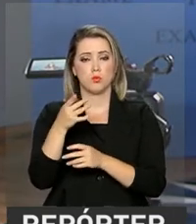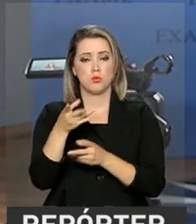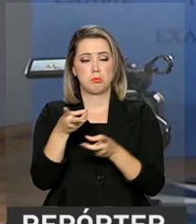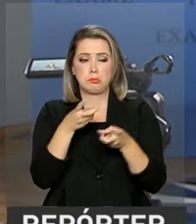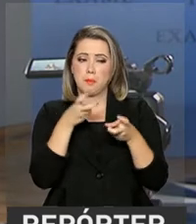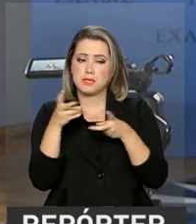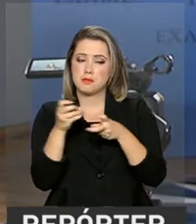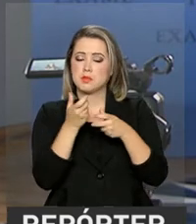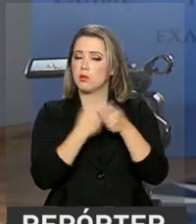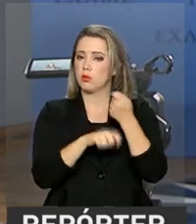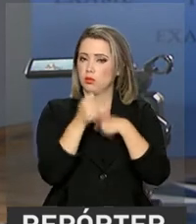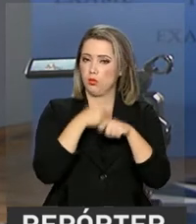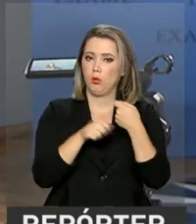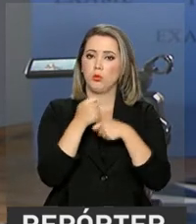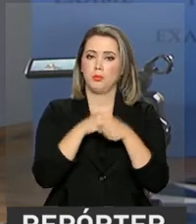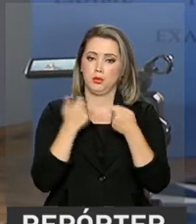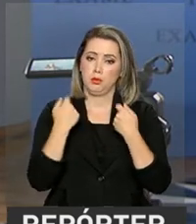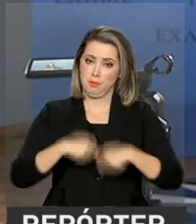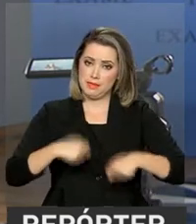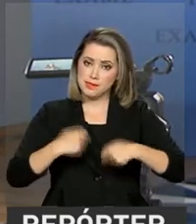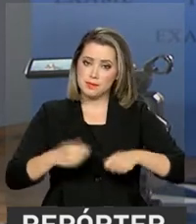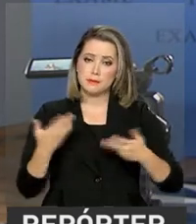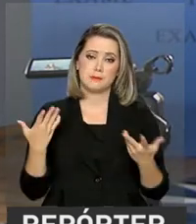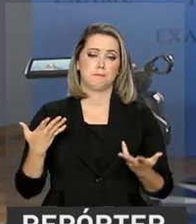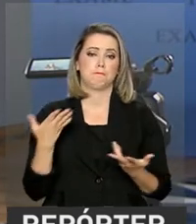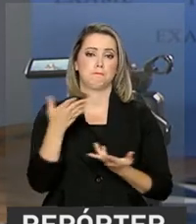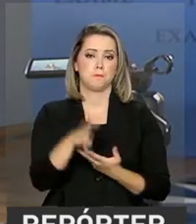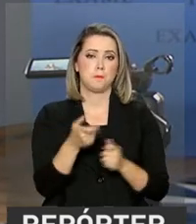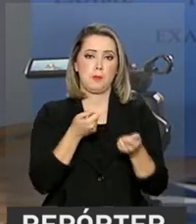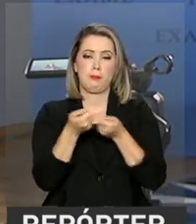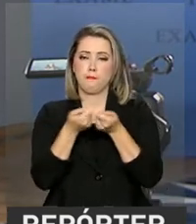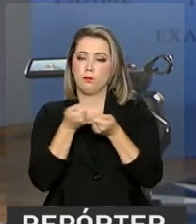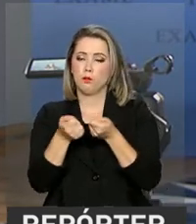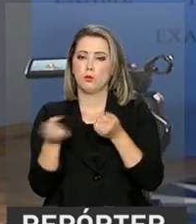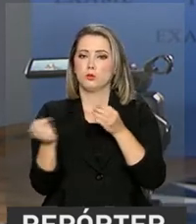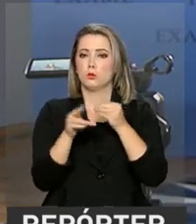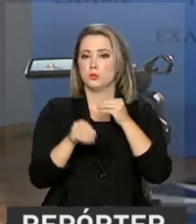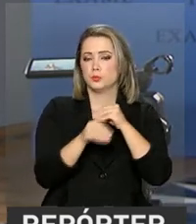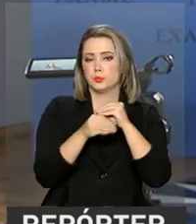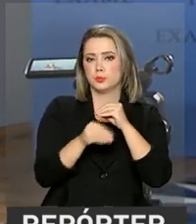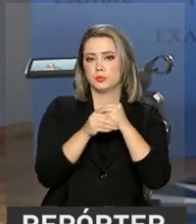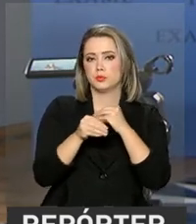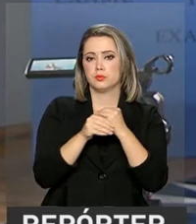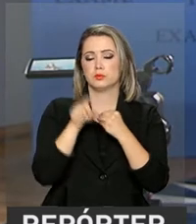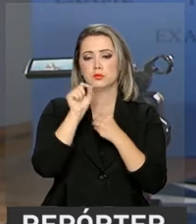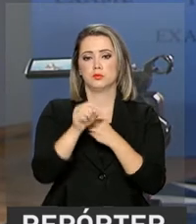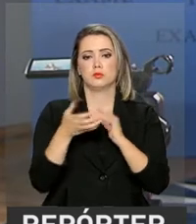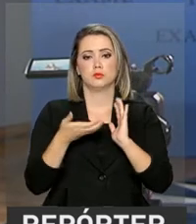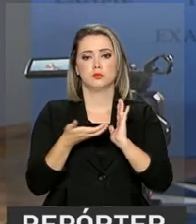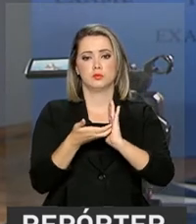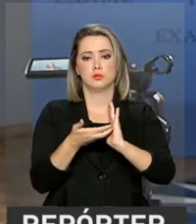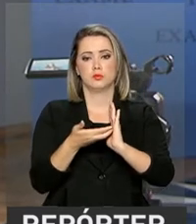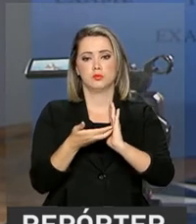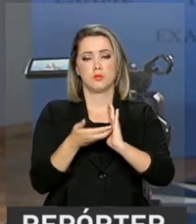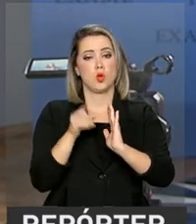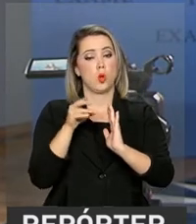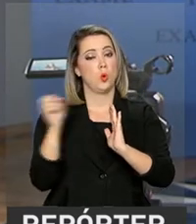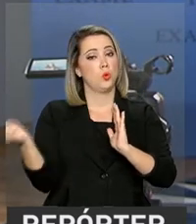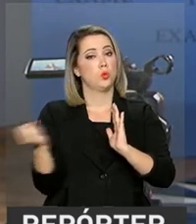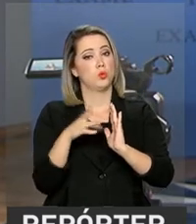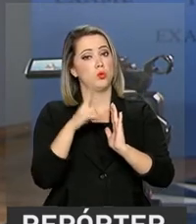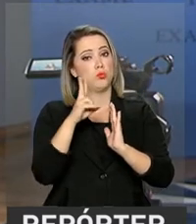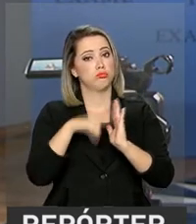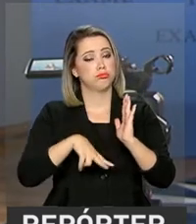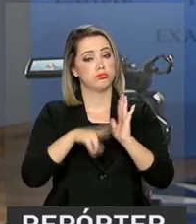projetada. Com esses ajustes que foram feitos na discussão, durante a discussão lá na Câmara dos Deputados, o novo texto da reforma da